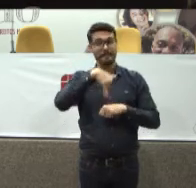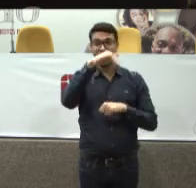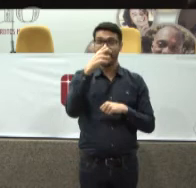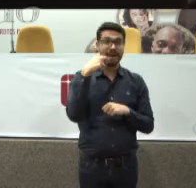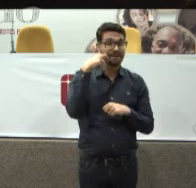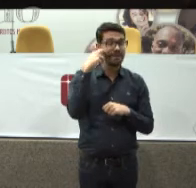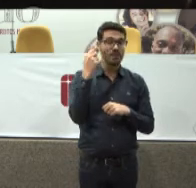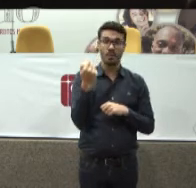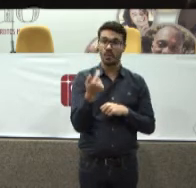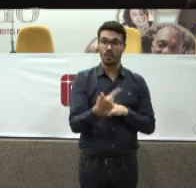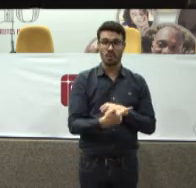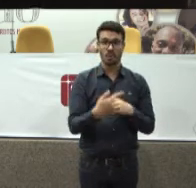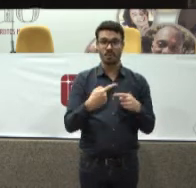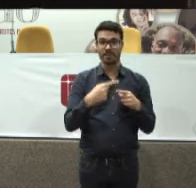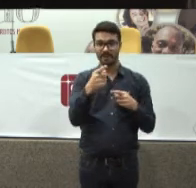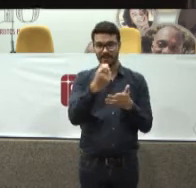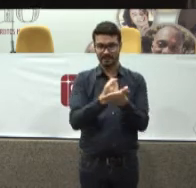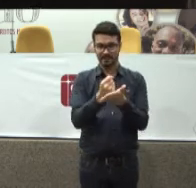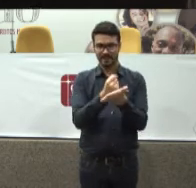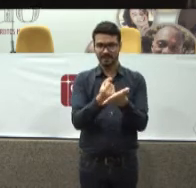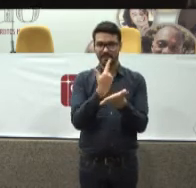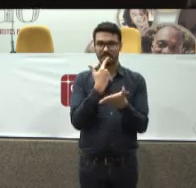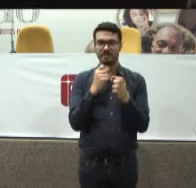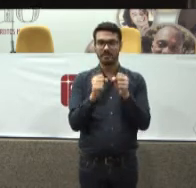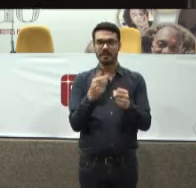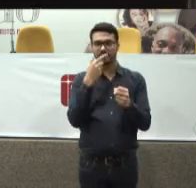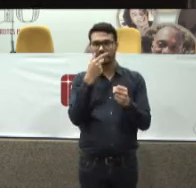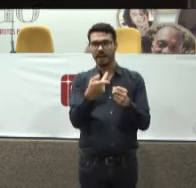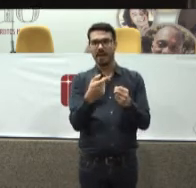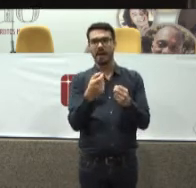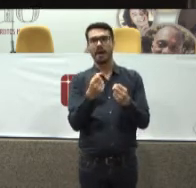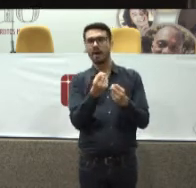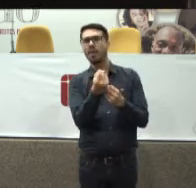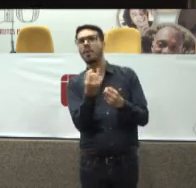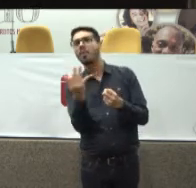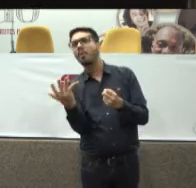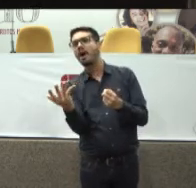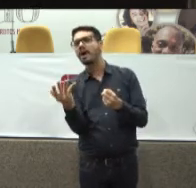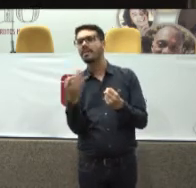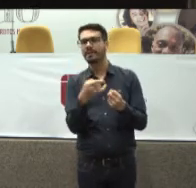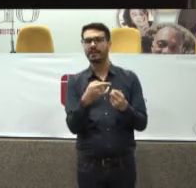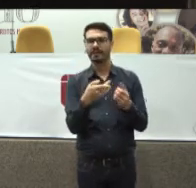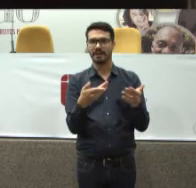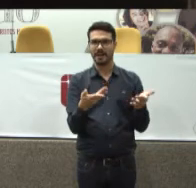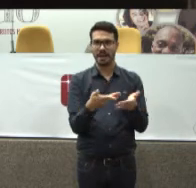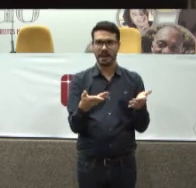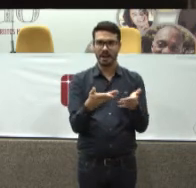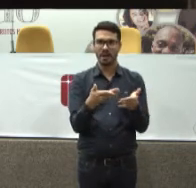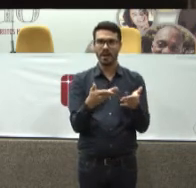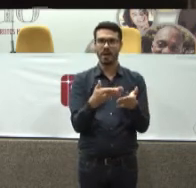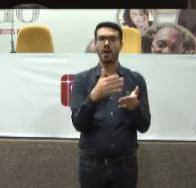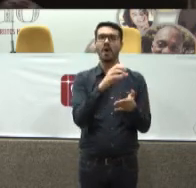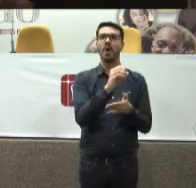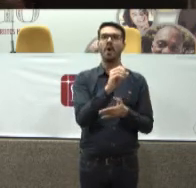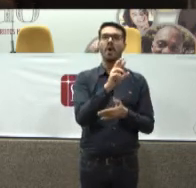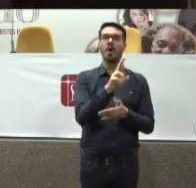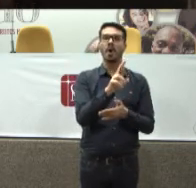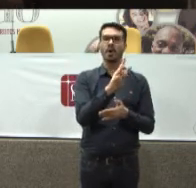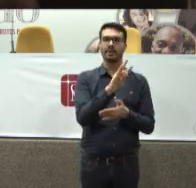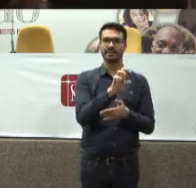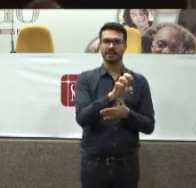com medicamento Nós podemos falar E dizer O quanto O que E tudo Com órtese Próteses É um mercado